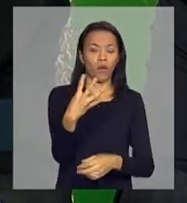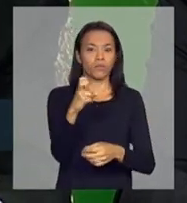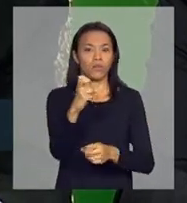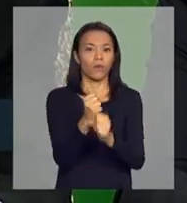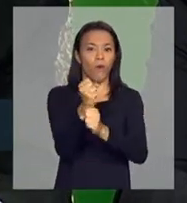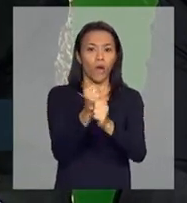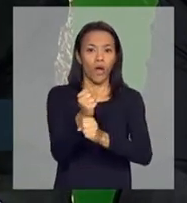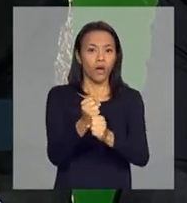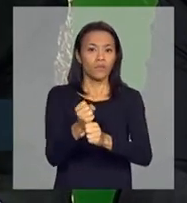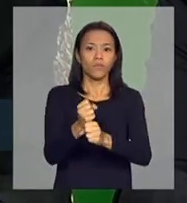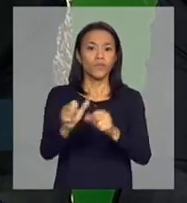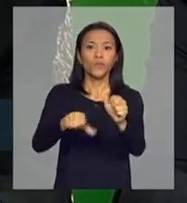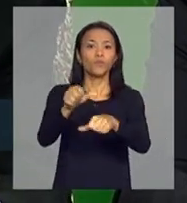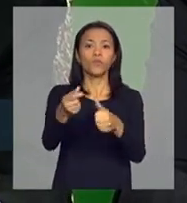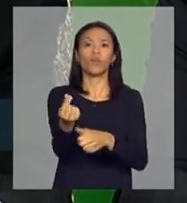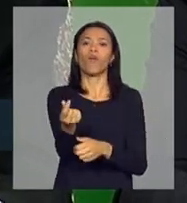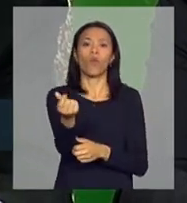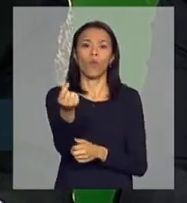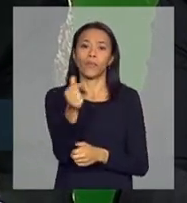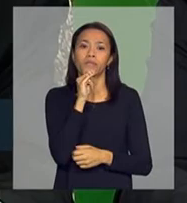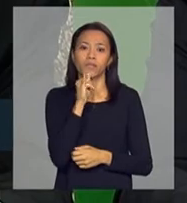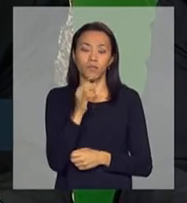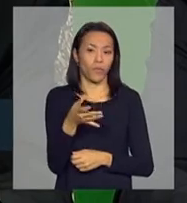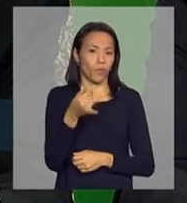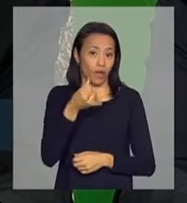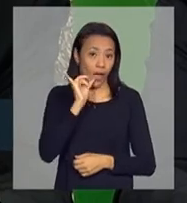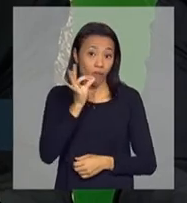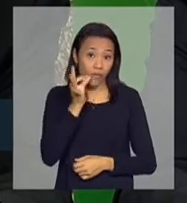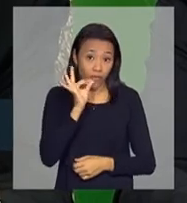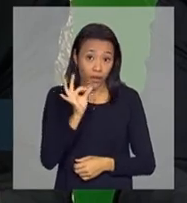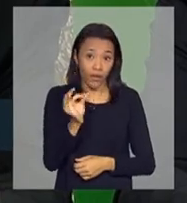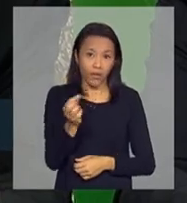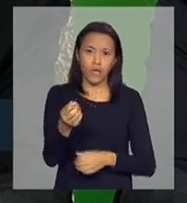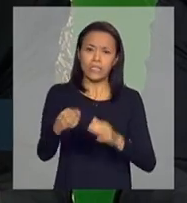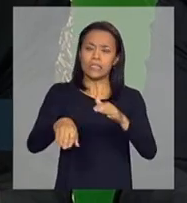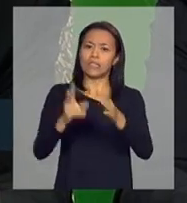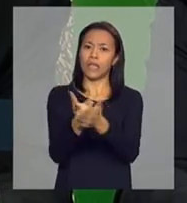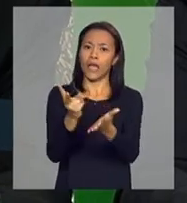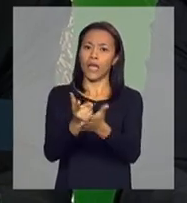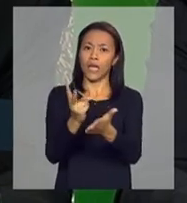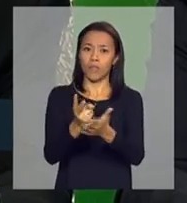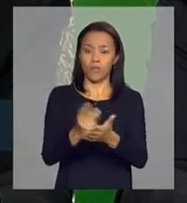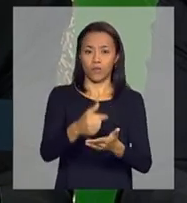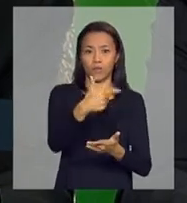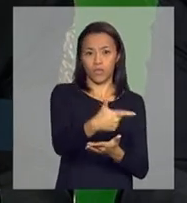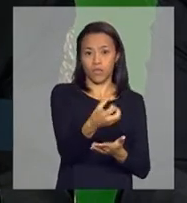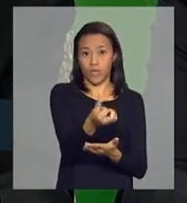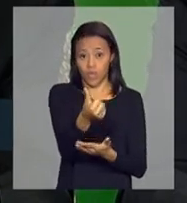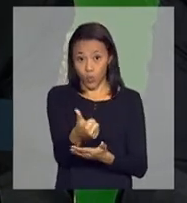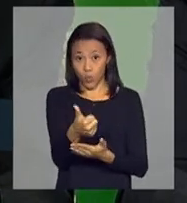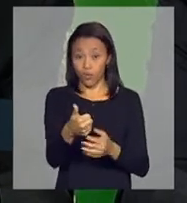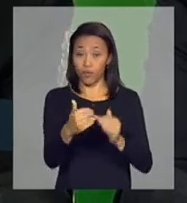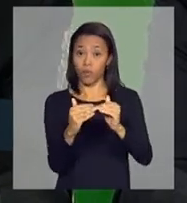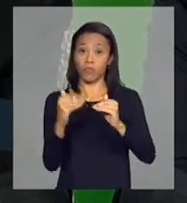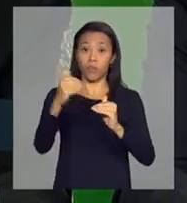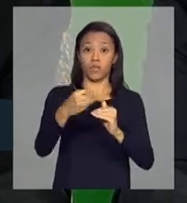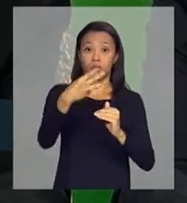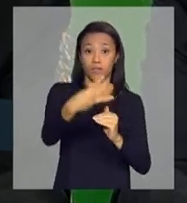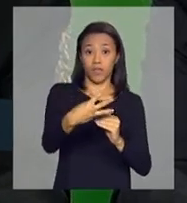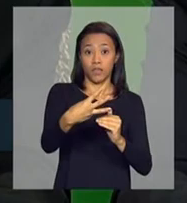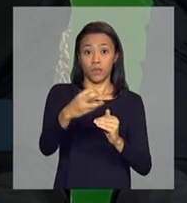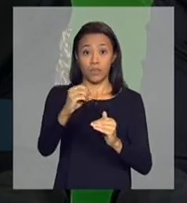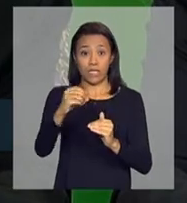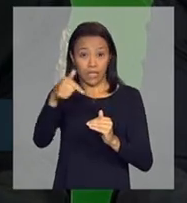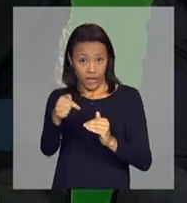mínimo. No caso do café, eram quase quatro anos que não alteravam o preço mínimo. Nós saímos de 261 e fomos para 307 a sacra.